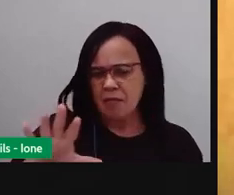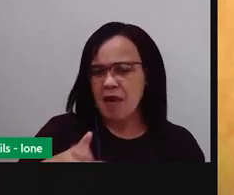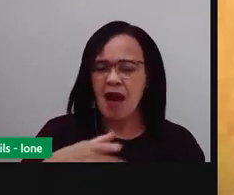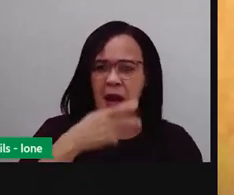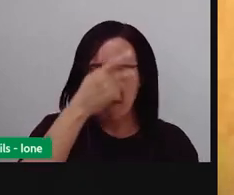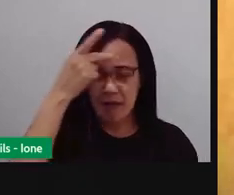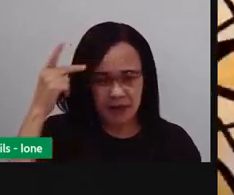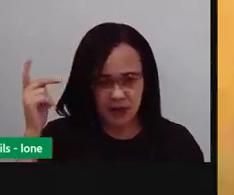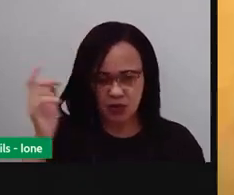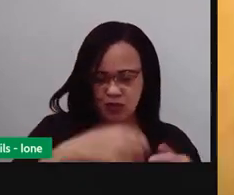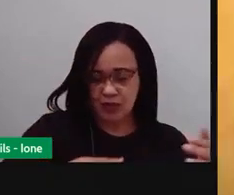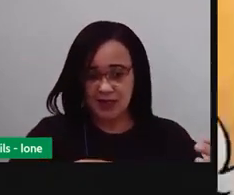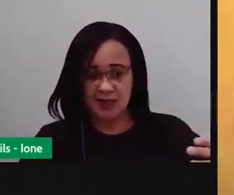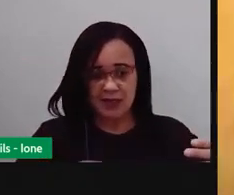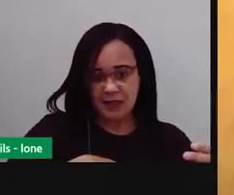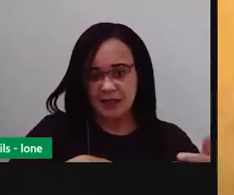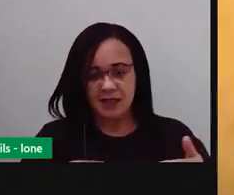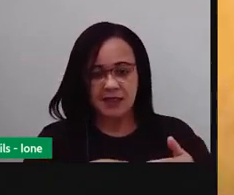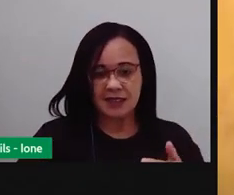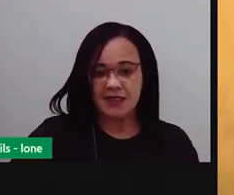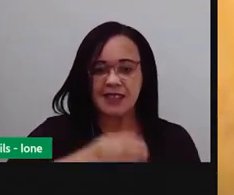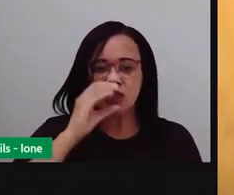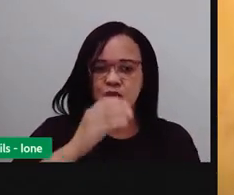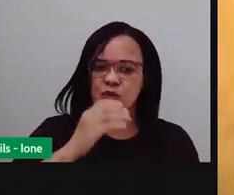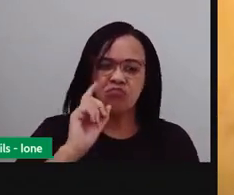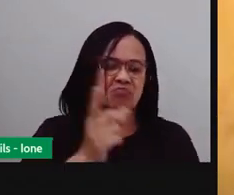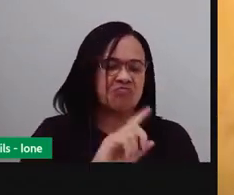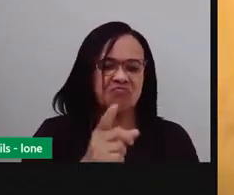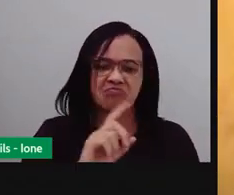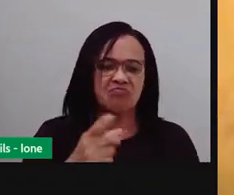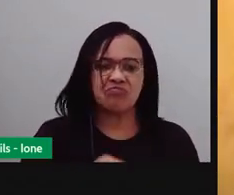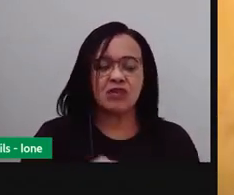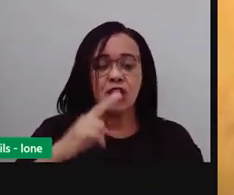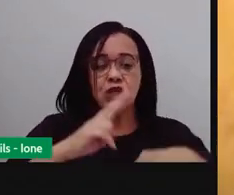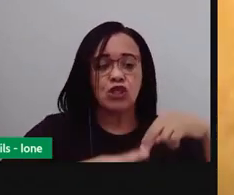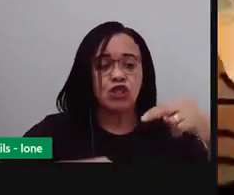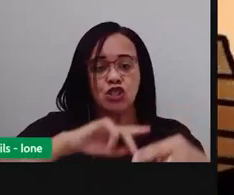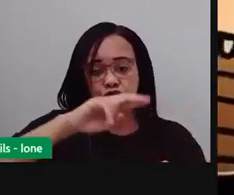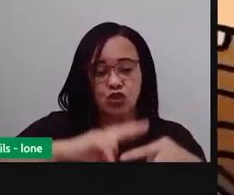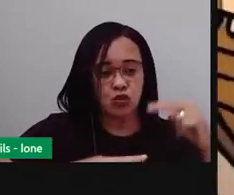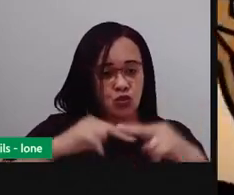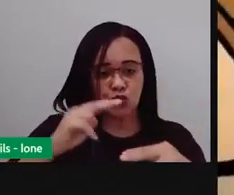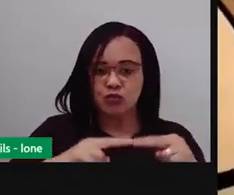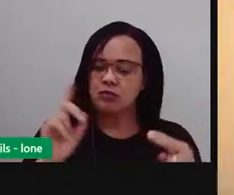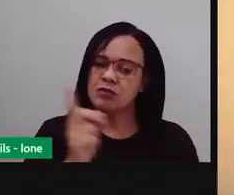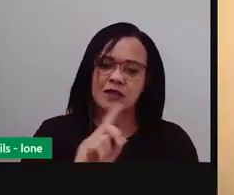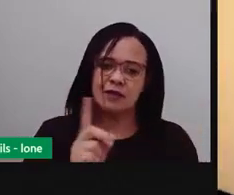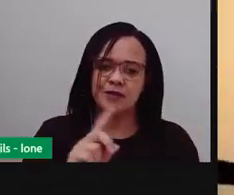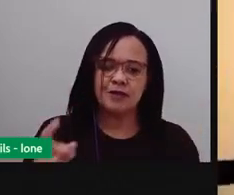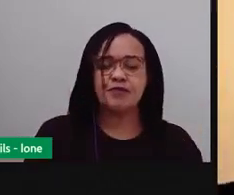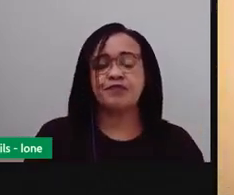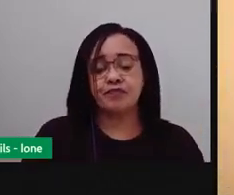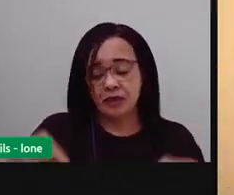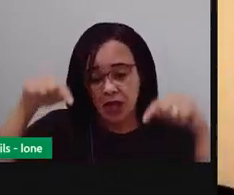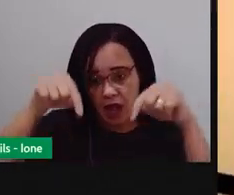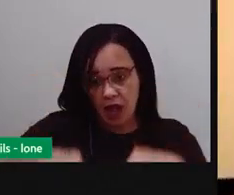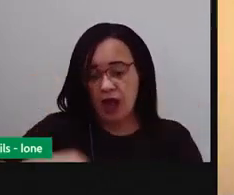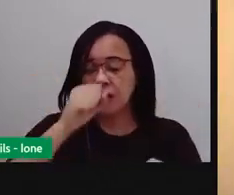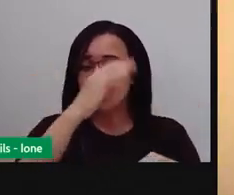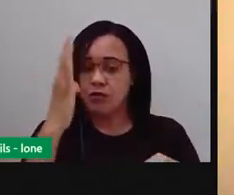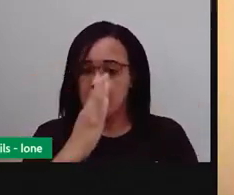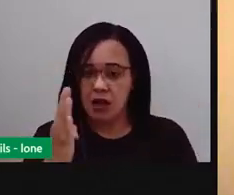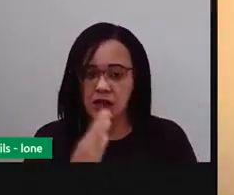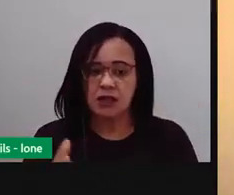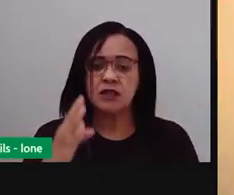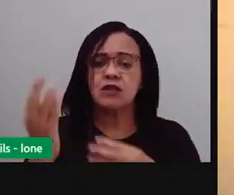roupa quadriculada tomando quentão em junho, em pleno verão europeu. No Brasil, o formato que conhecemos hoje